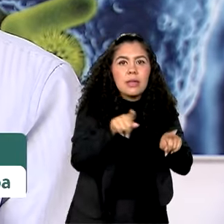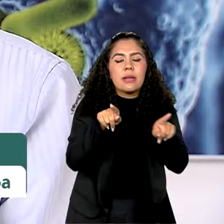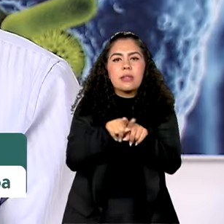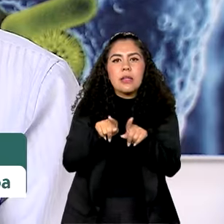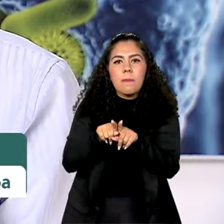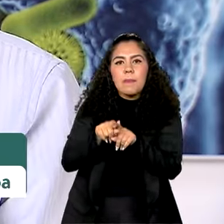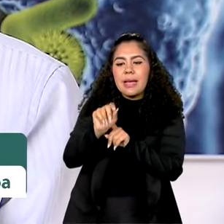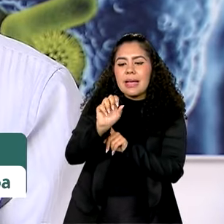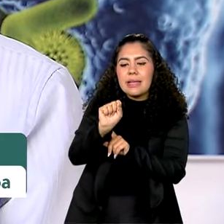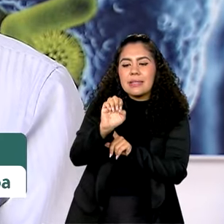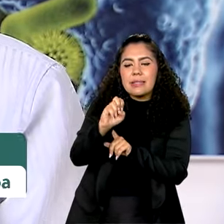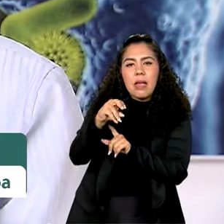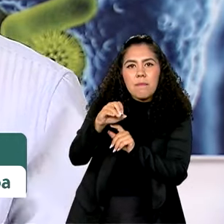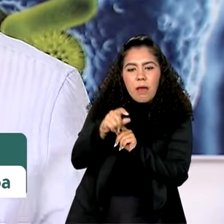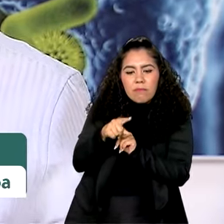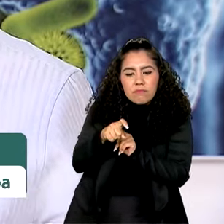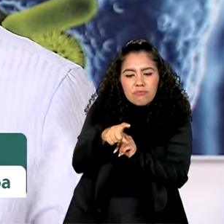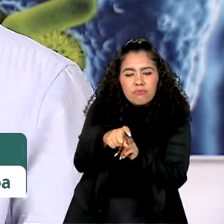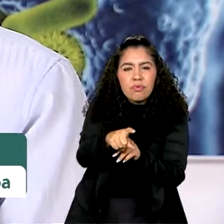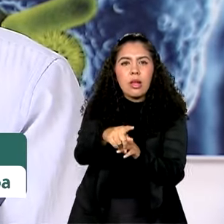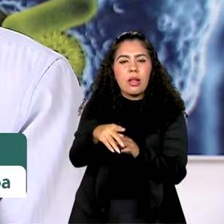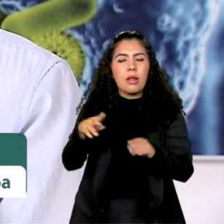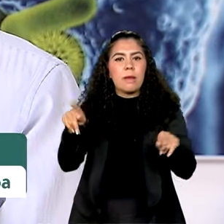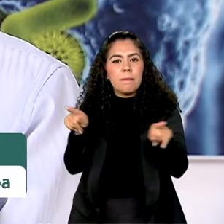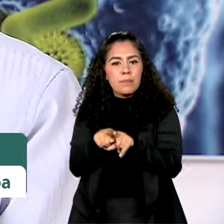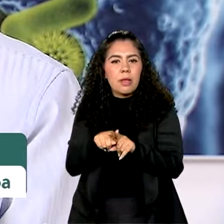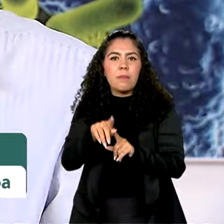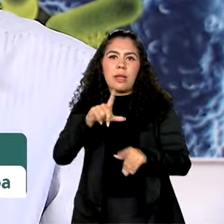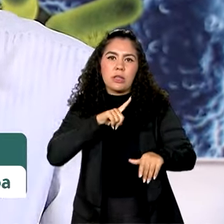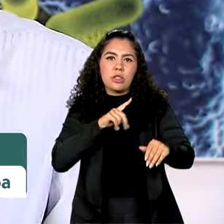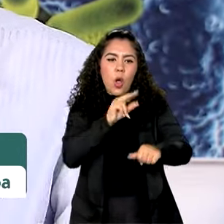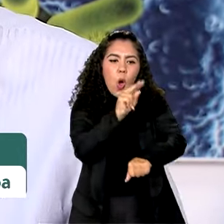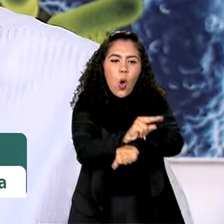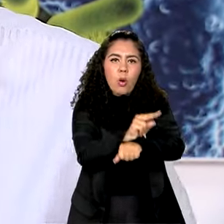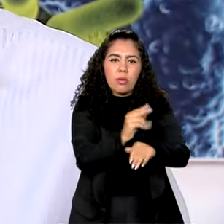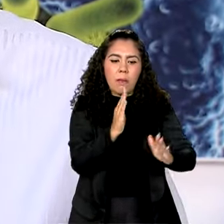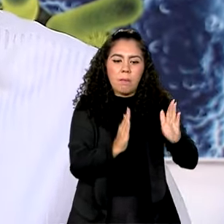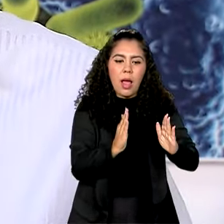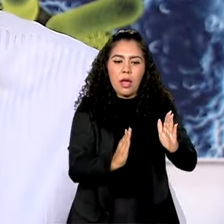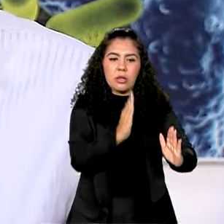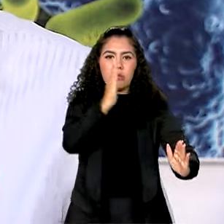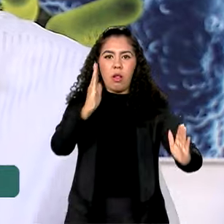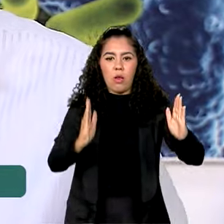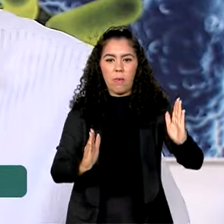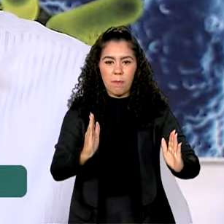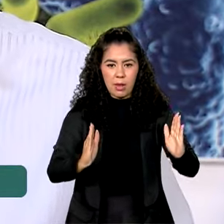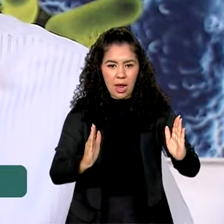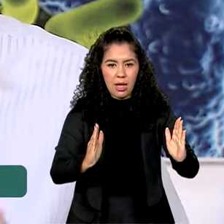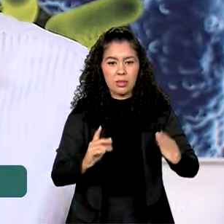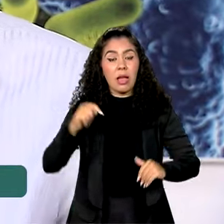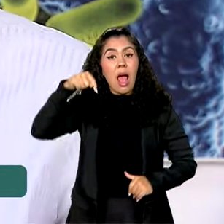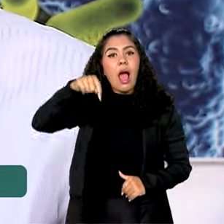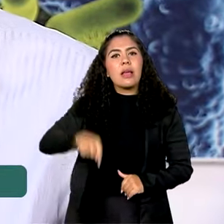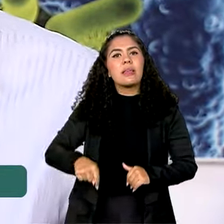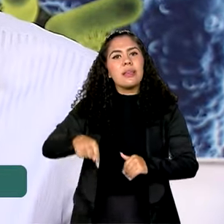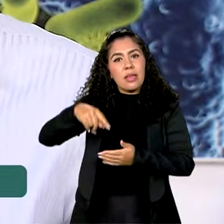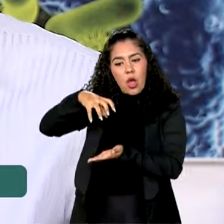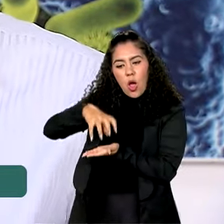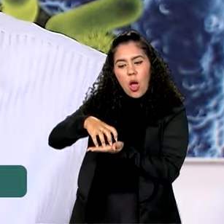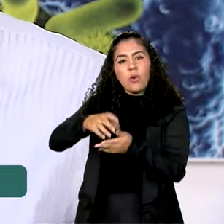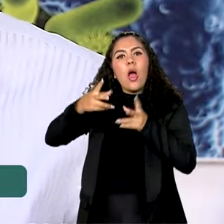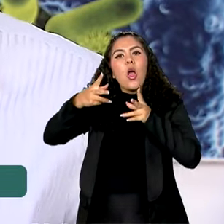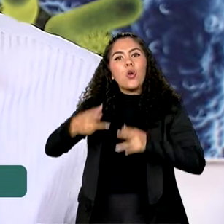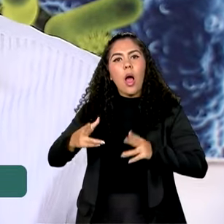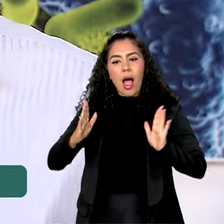que a gente conserva eles a médio e longo prazo. Aqui é como se fosse uma caixa forte, é onde a gente guarda o material,